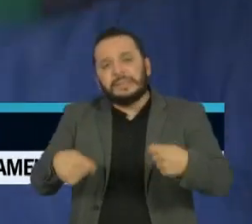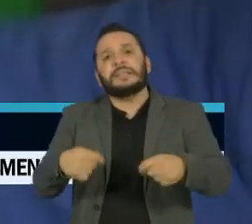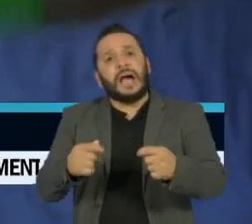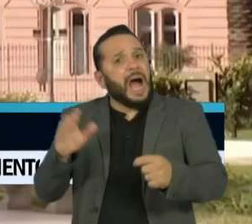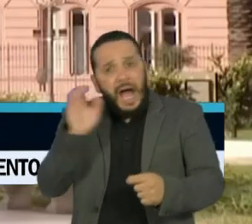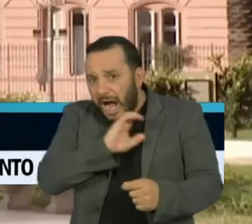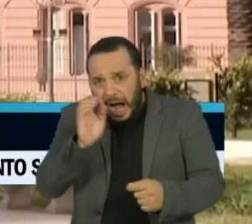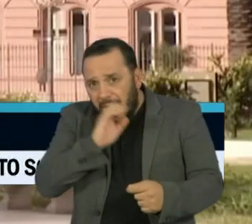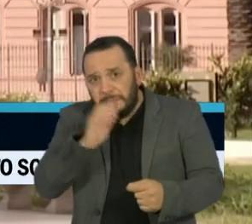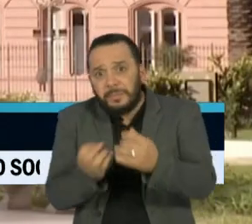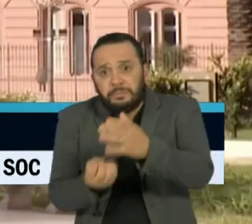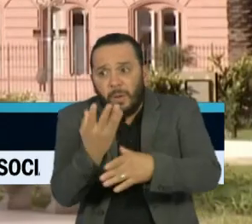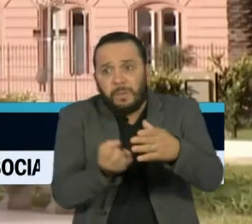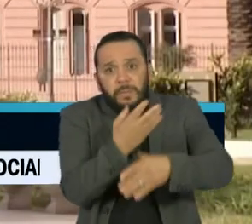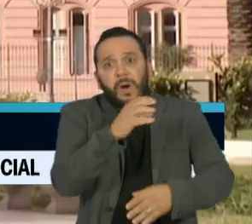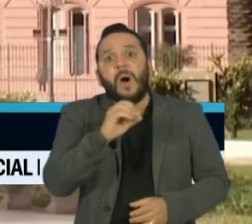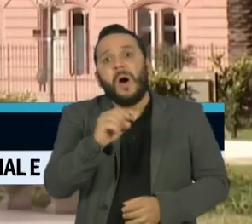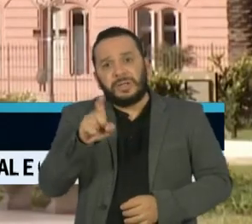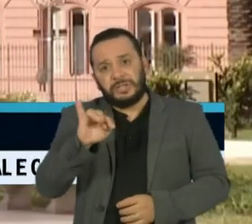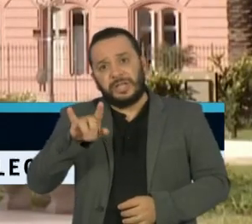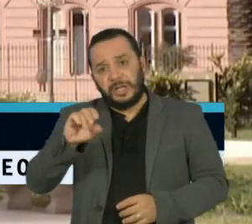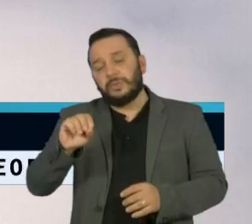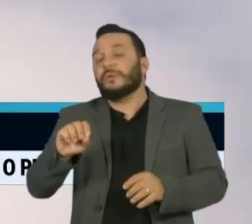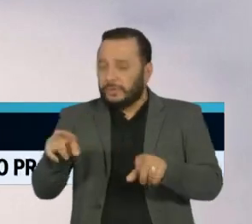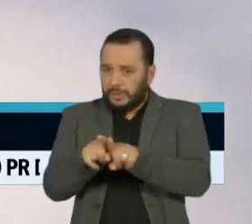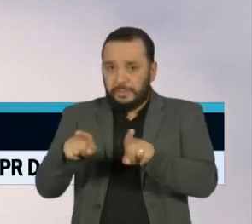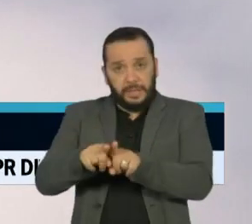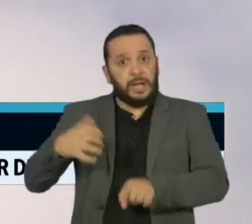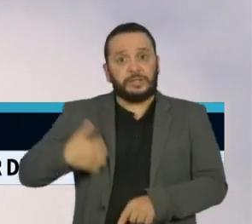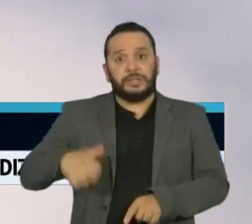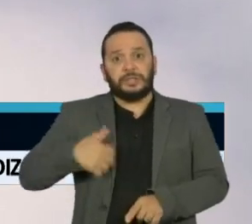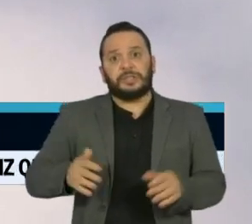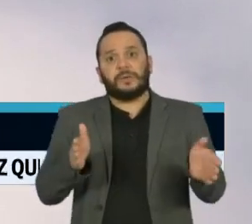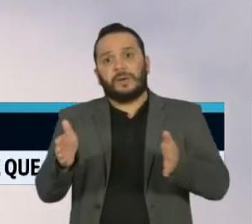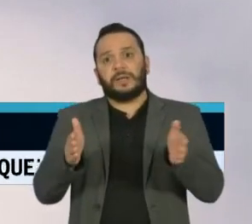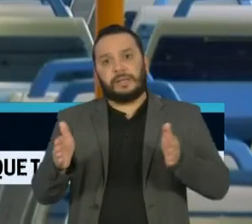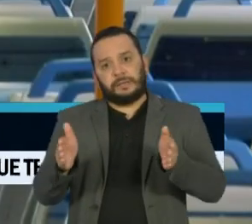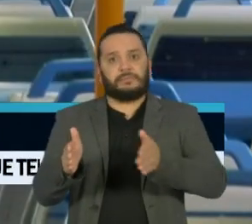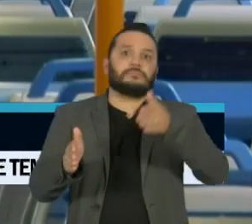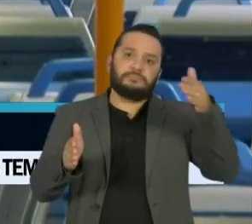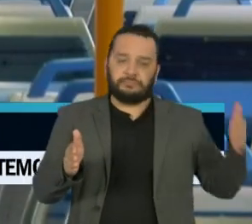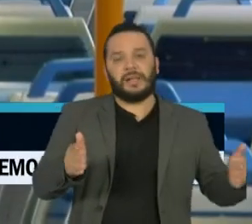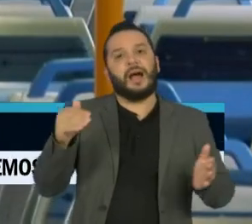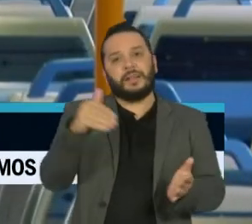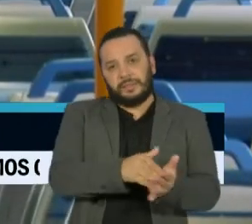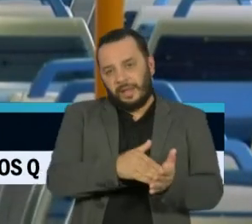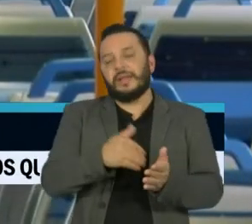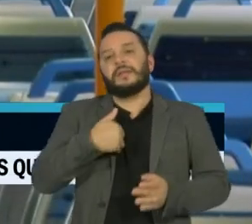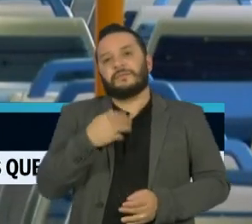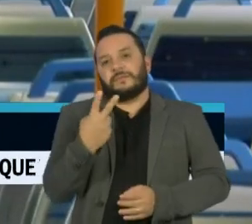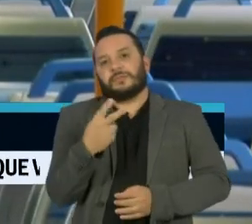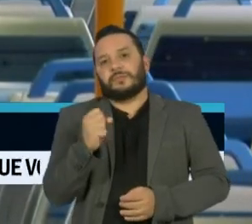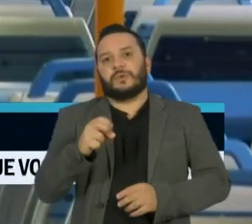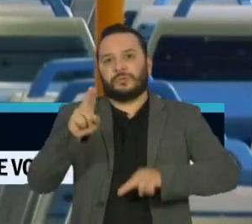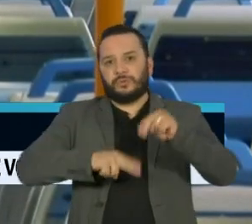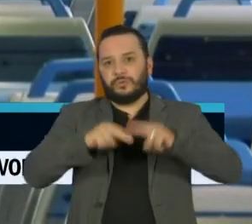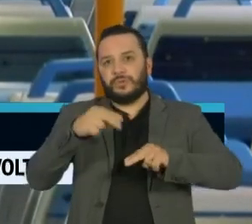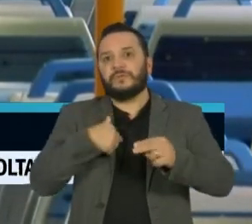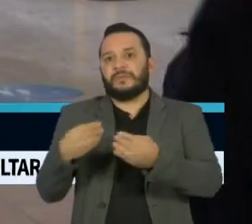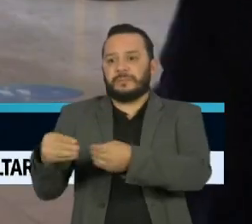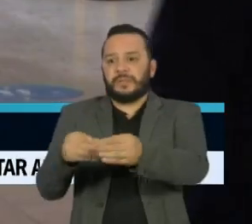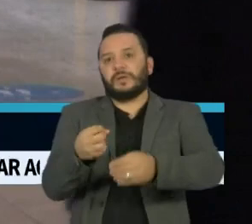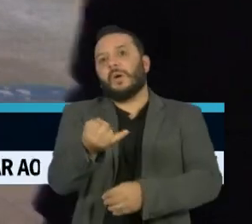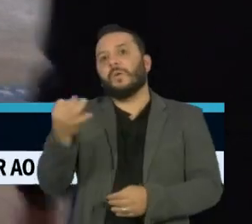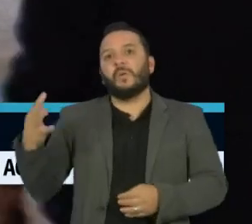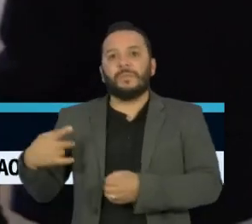oxigênio. A Argentina prorrogou a quarentena até 28 de junho, com flexibilizações em algumas cidades,